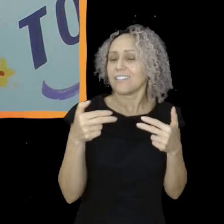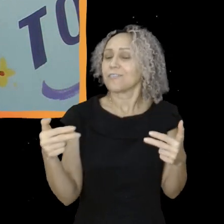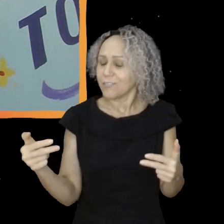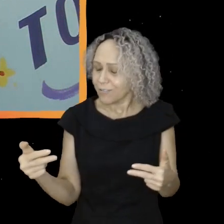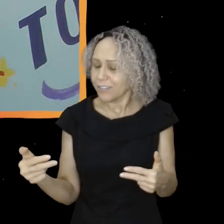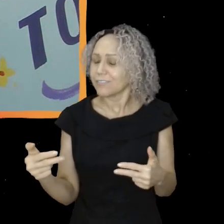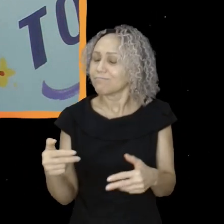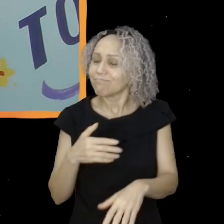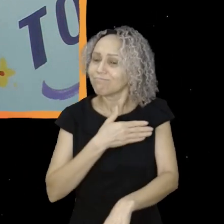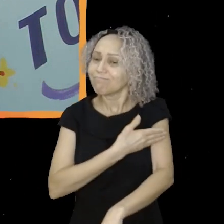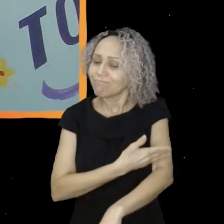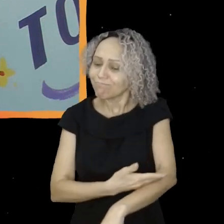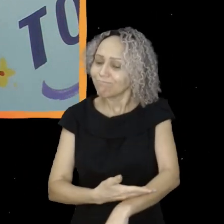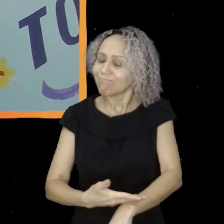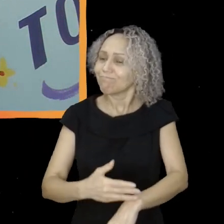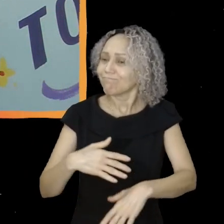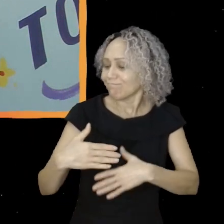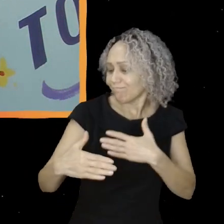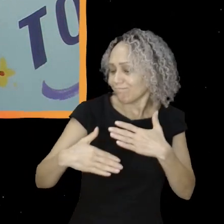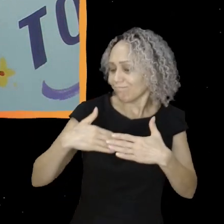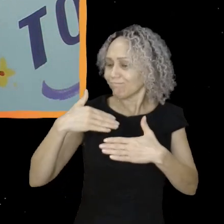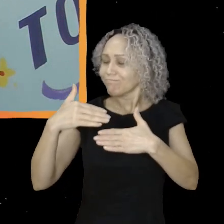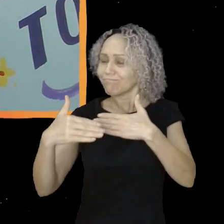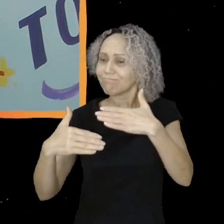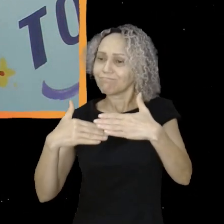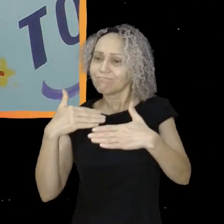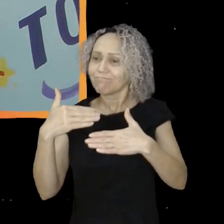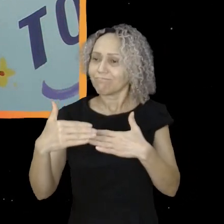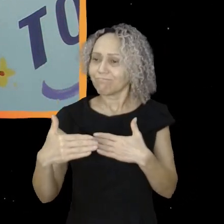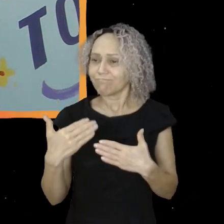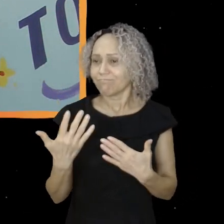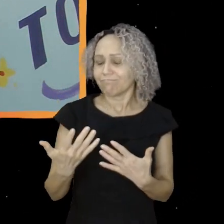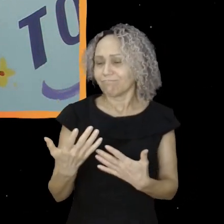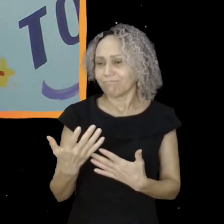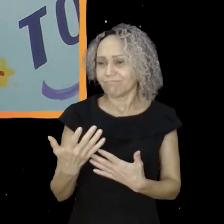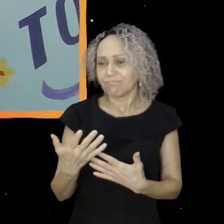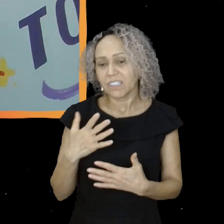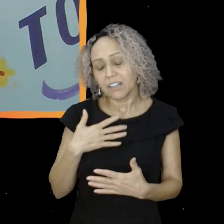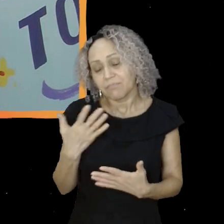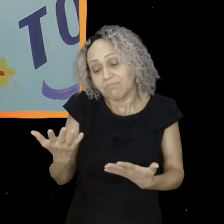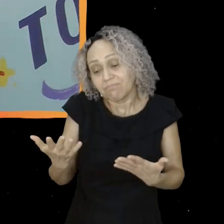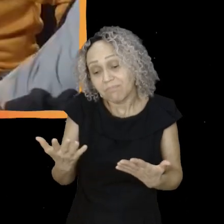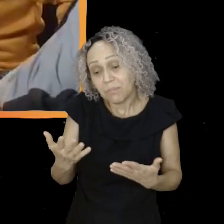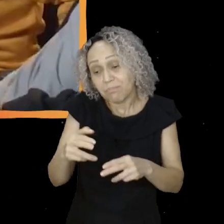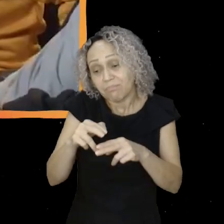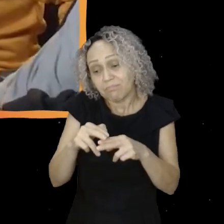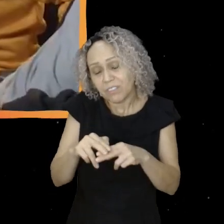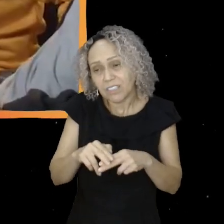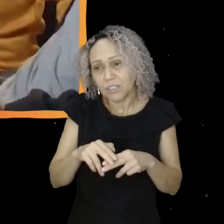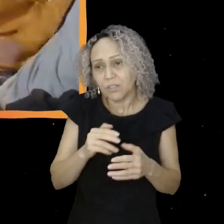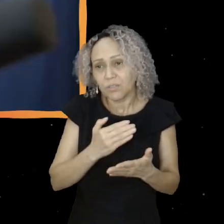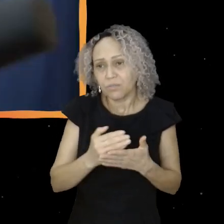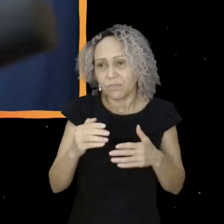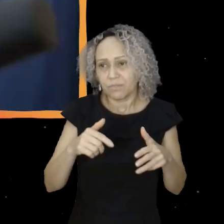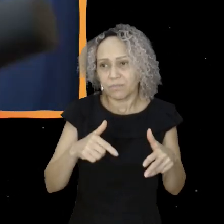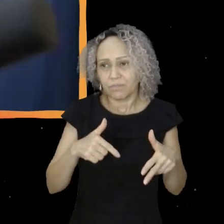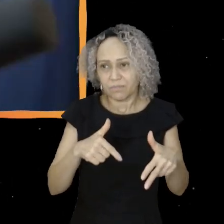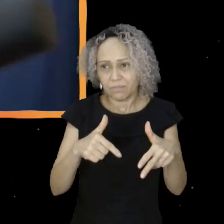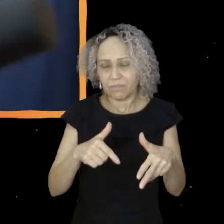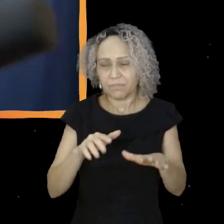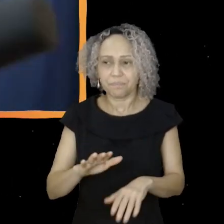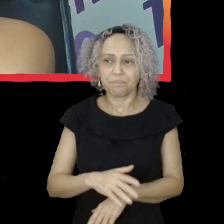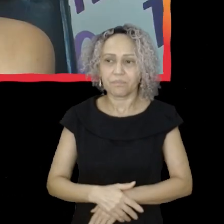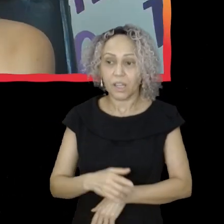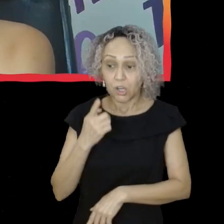isso meio que foi moldando, assim, isso meio que foi levando para que eu começasse a militar. Deixa até eu ler aqui, porque não é